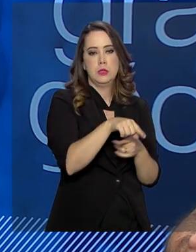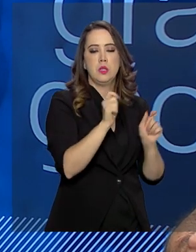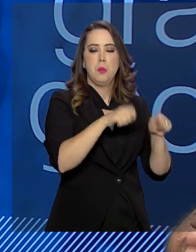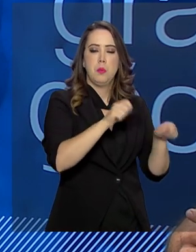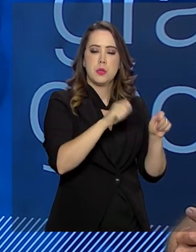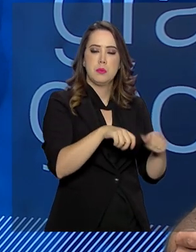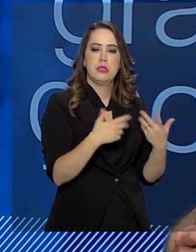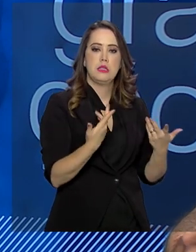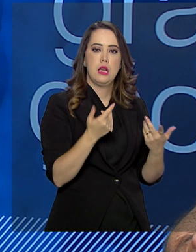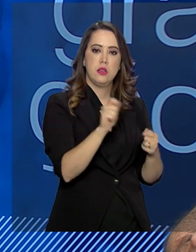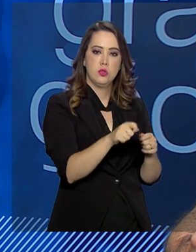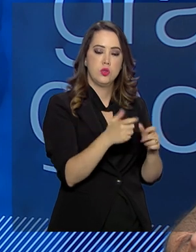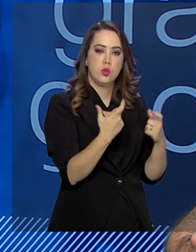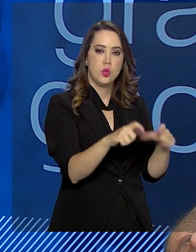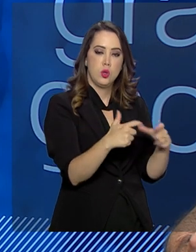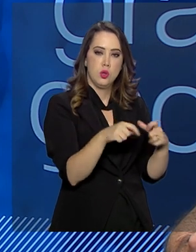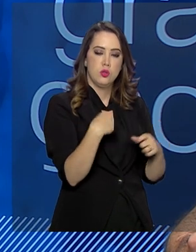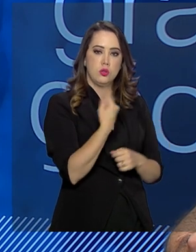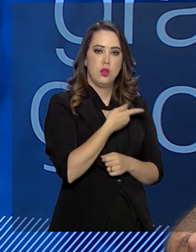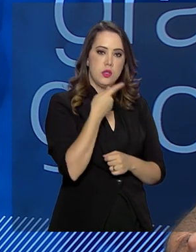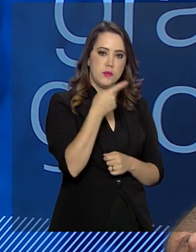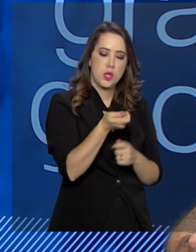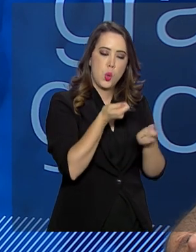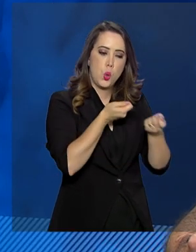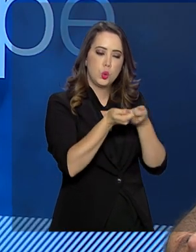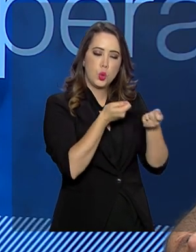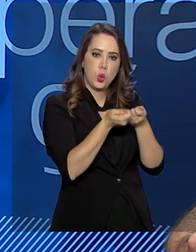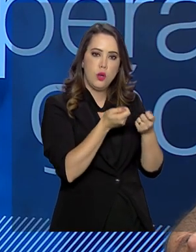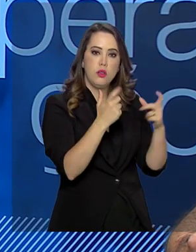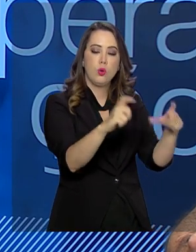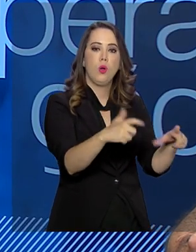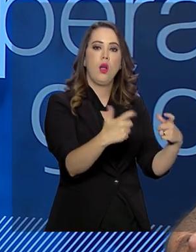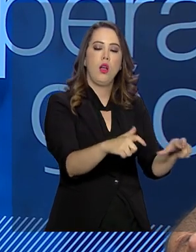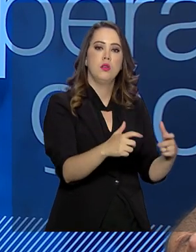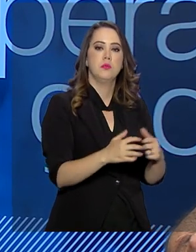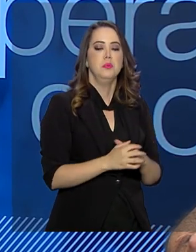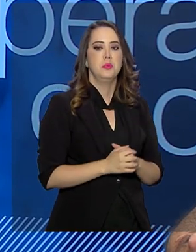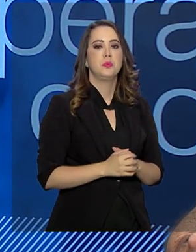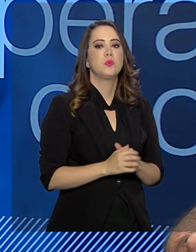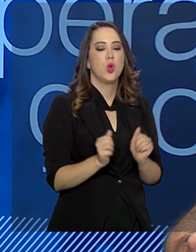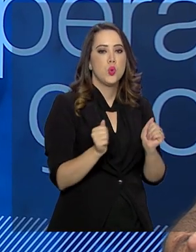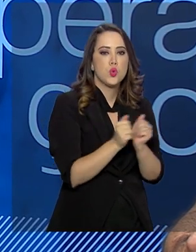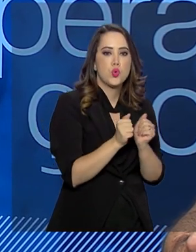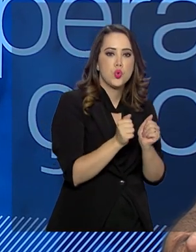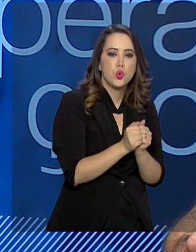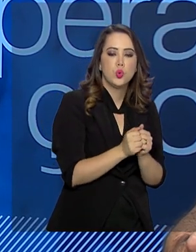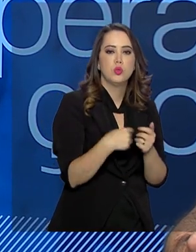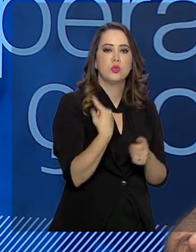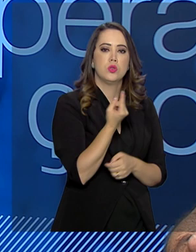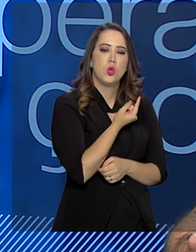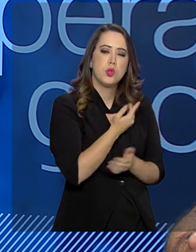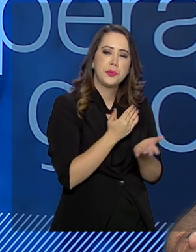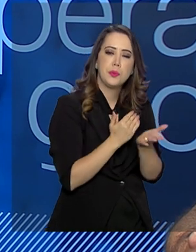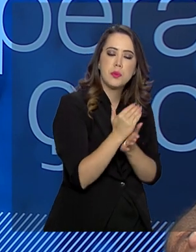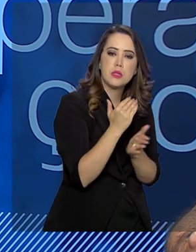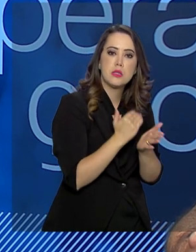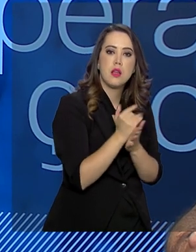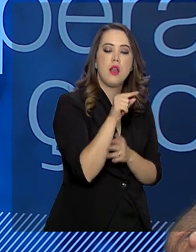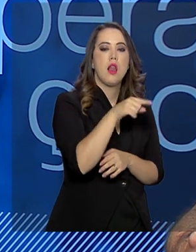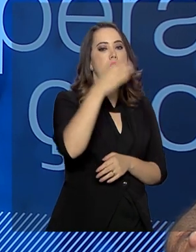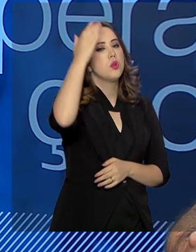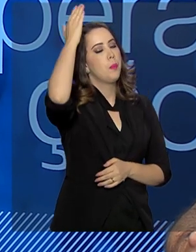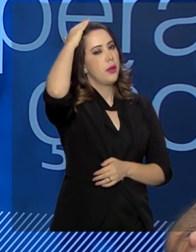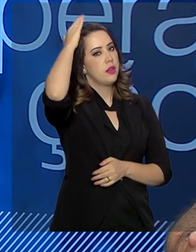capacidade também de servir como o que nós chamamos de Centro de Comando e Controle Regional. Junto com o Fusion Center, nós estamos implantando na região do Paraná